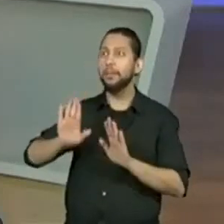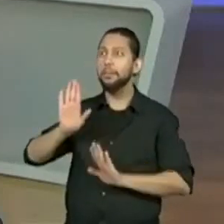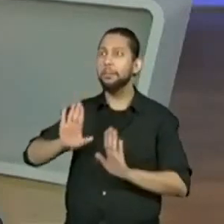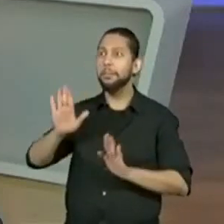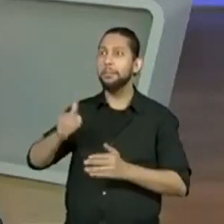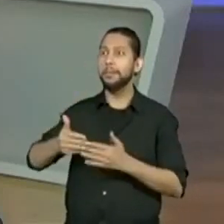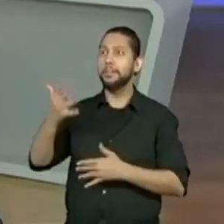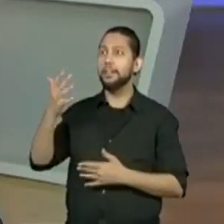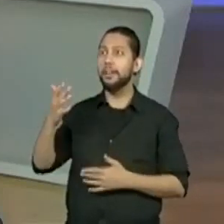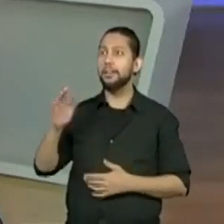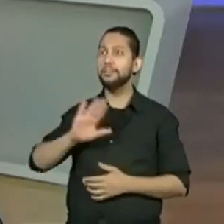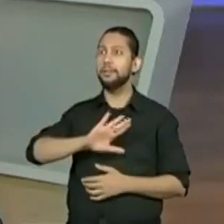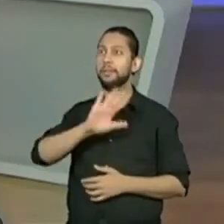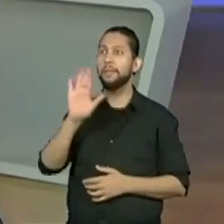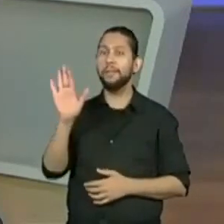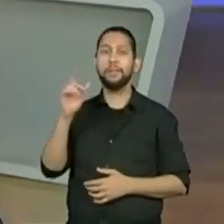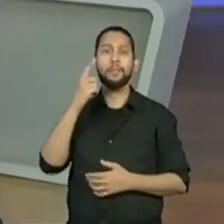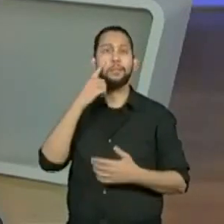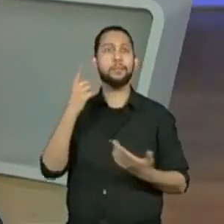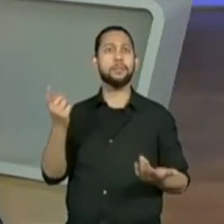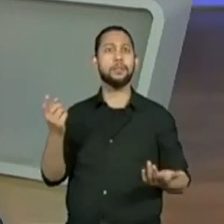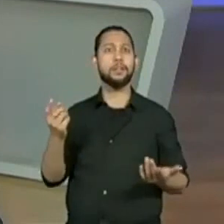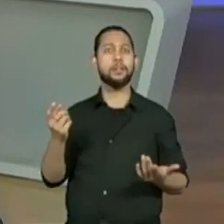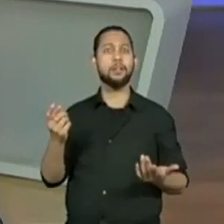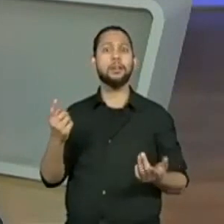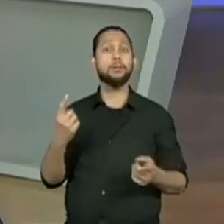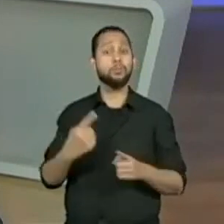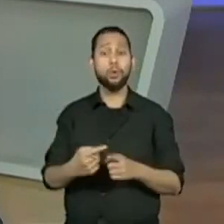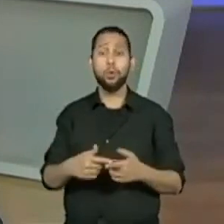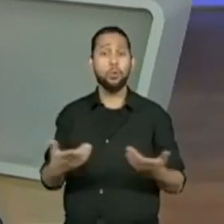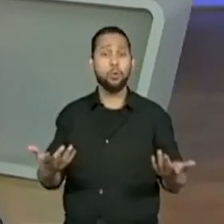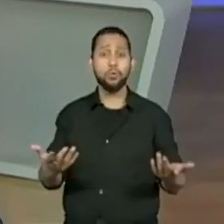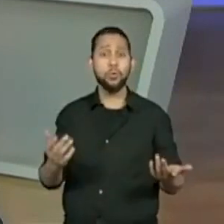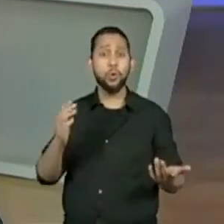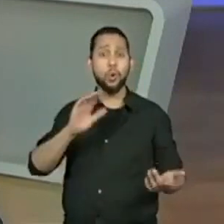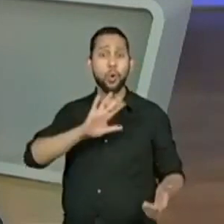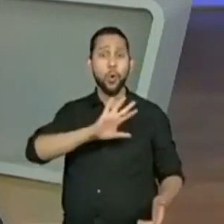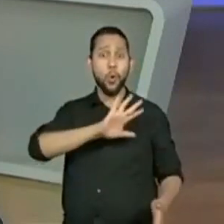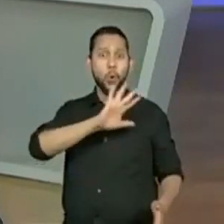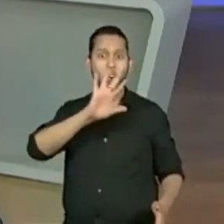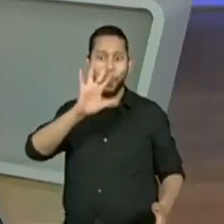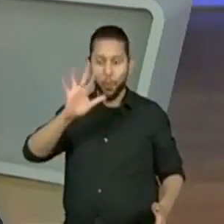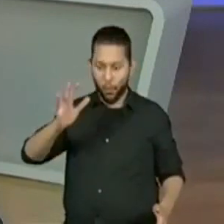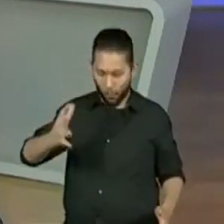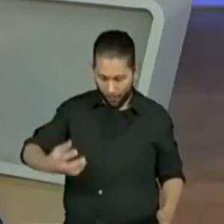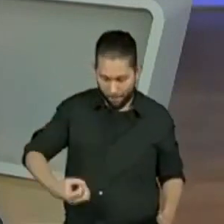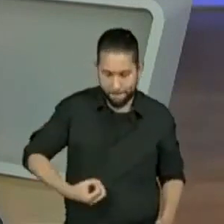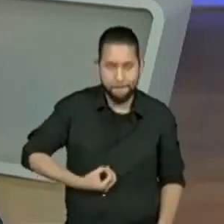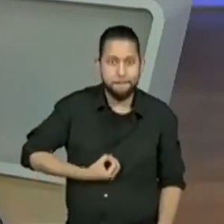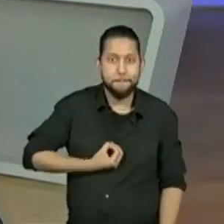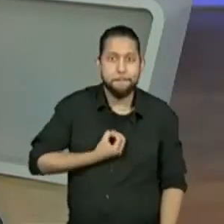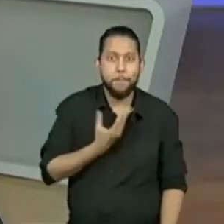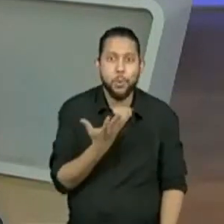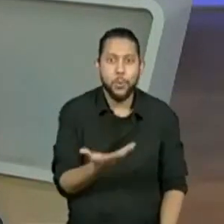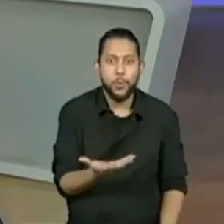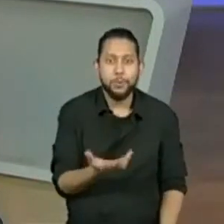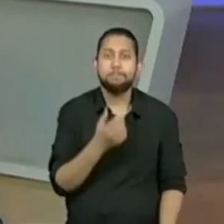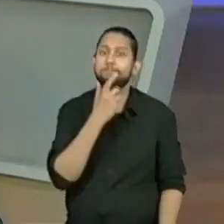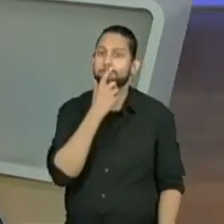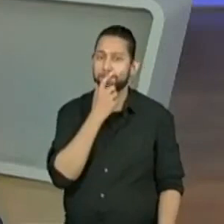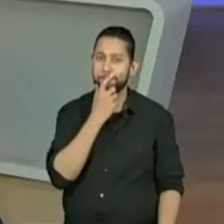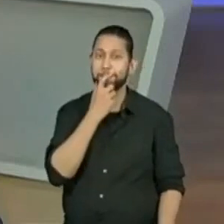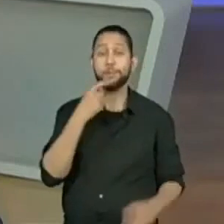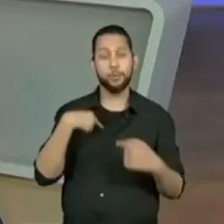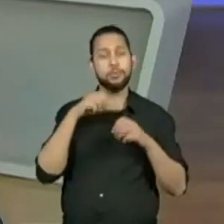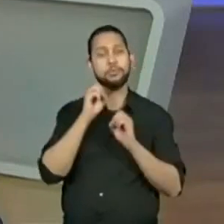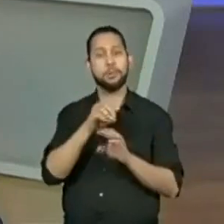falando um oi poético. E por que poético? Porque hoje é o nosso segundo dia da